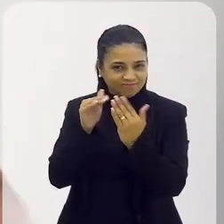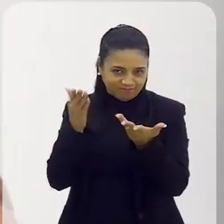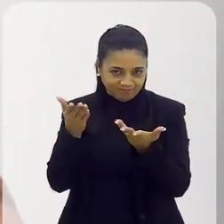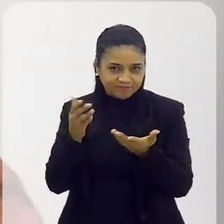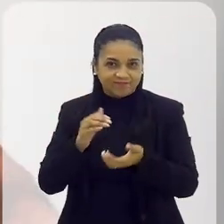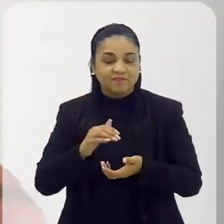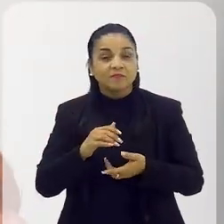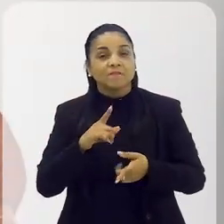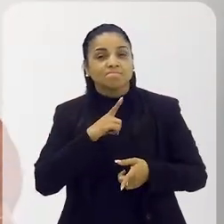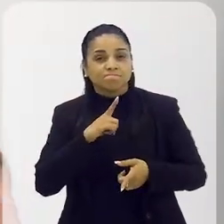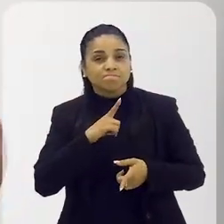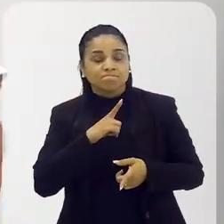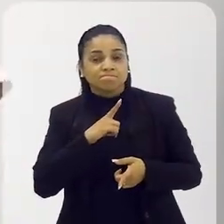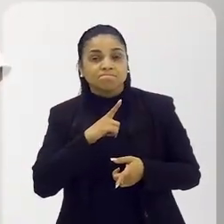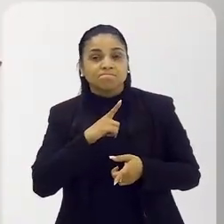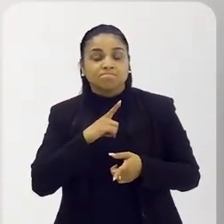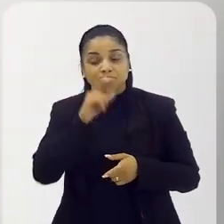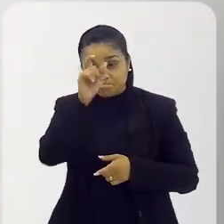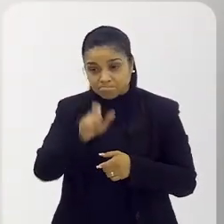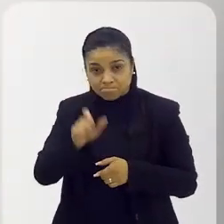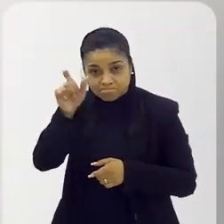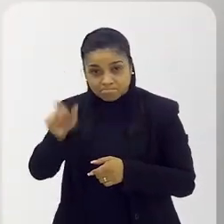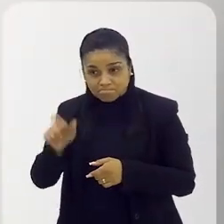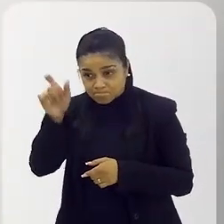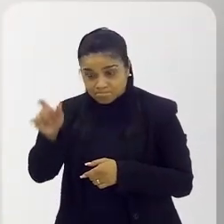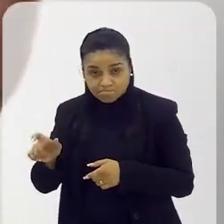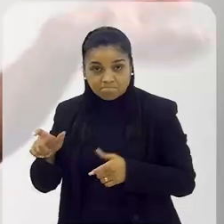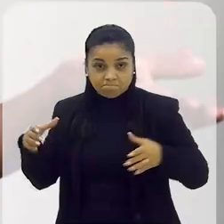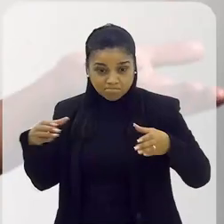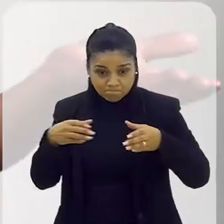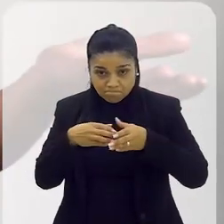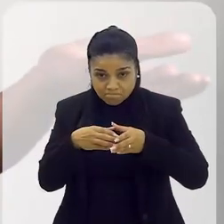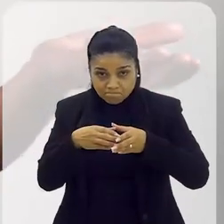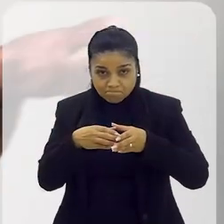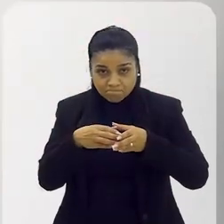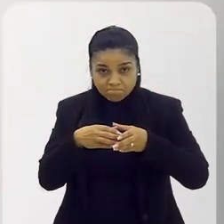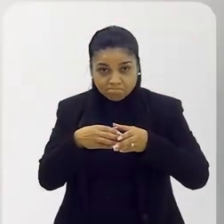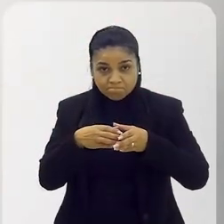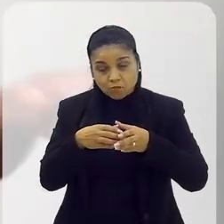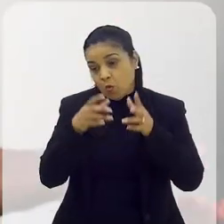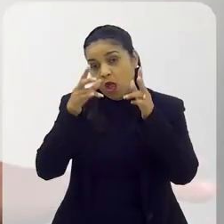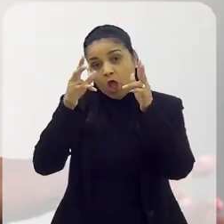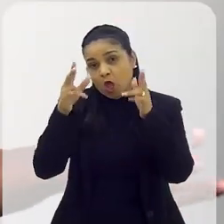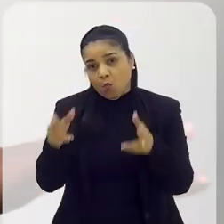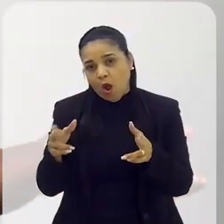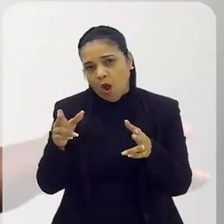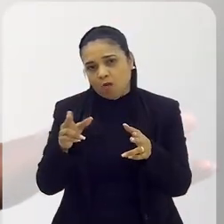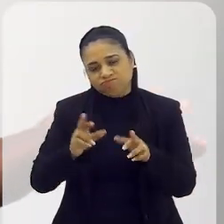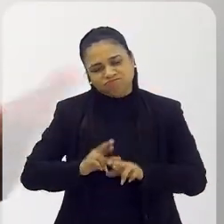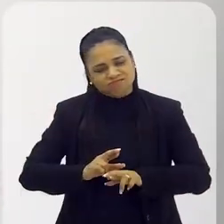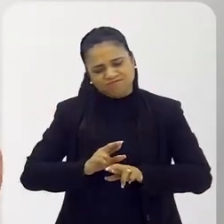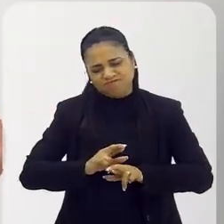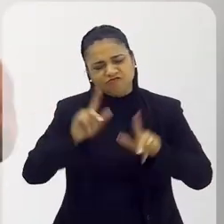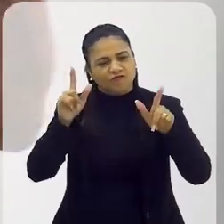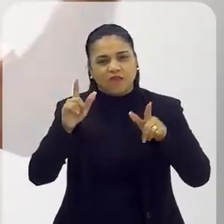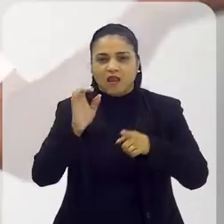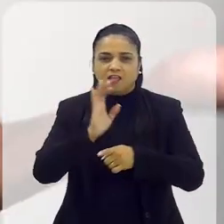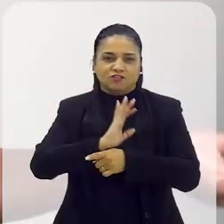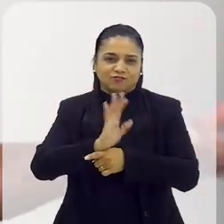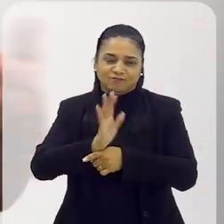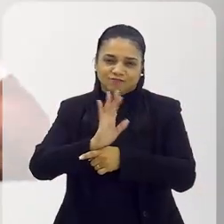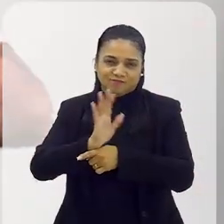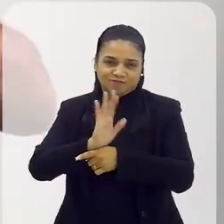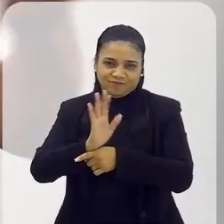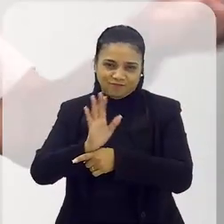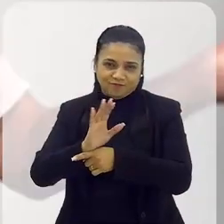acontecerem, porque os elencos, por maiores que eles sejam, não são iguais a um elenco de um filme, a elenco de uma